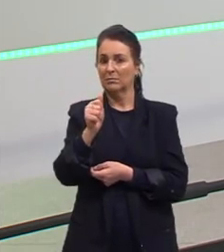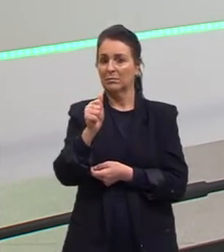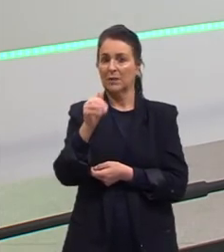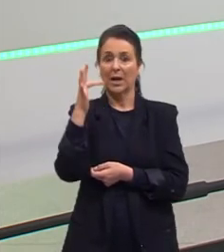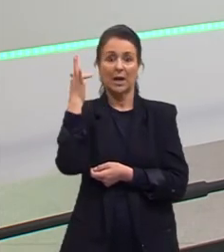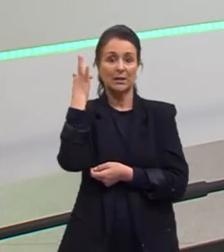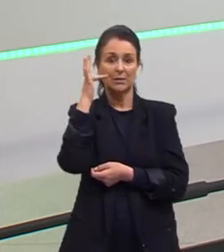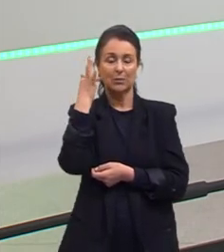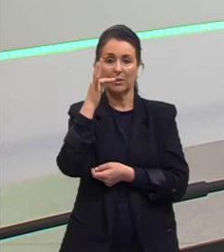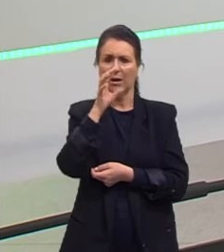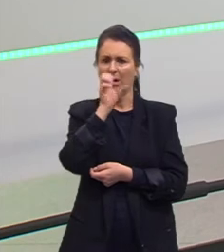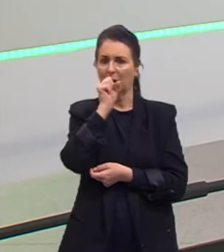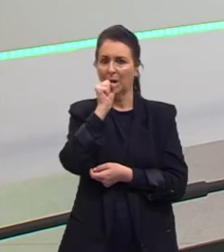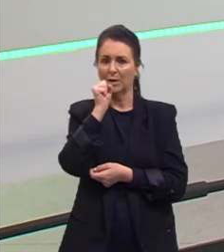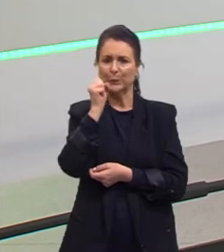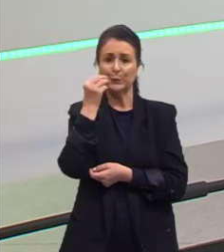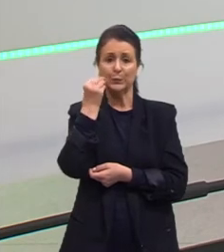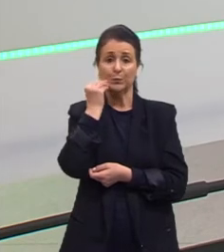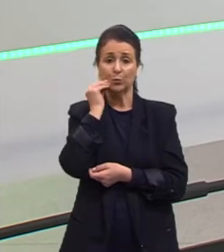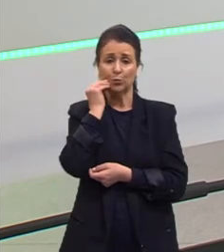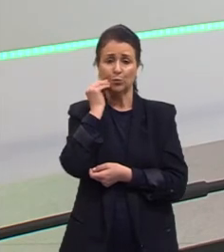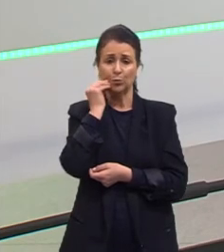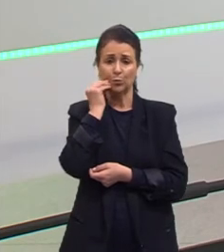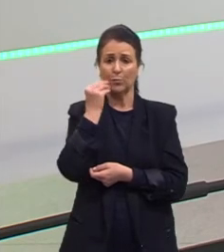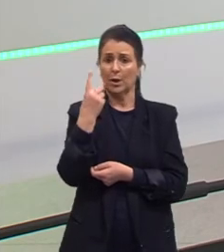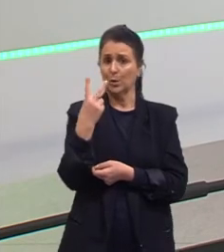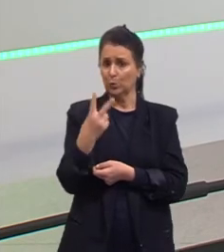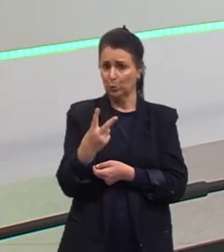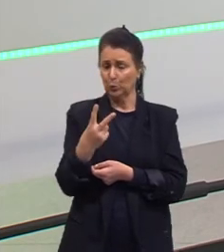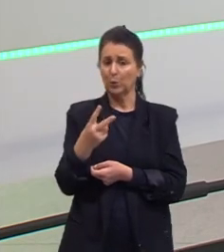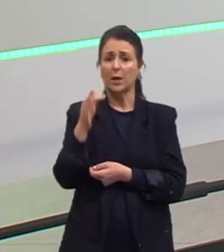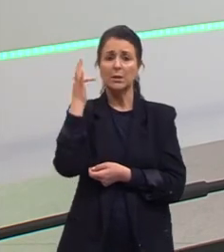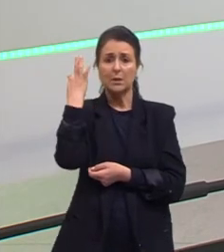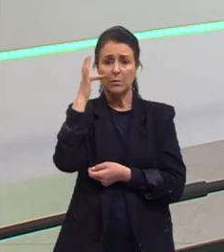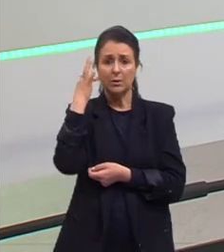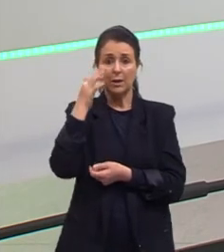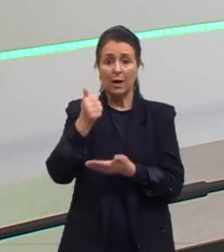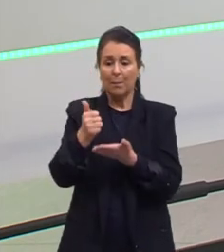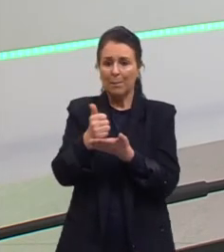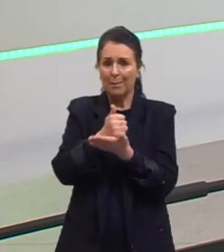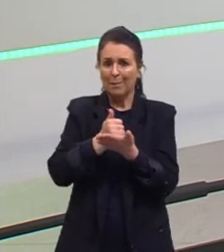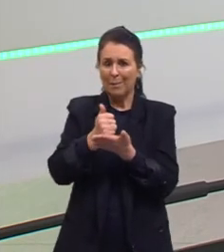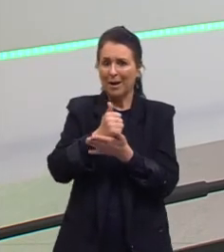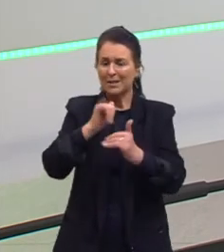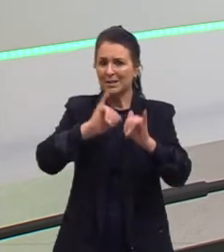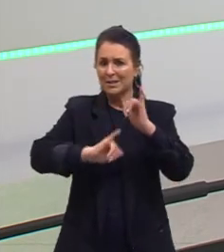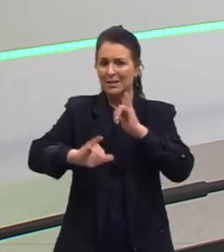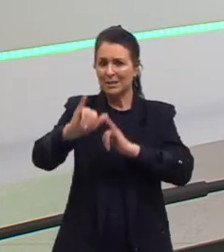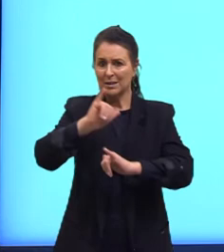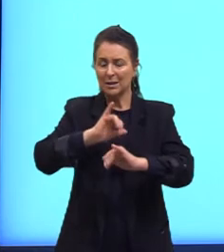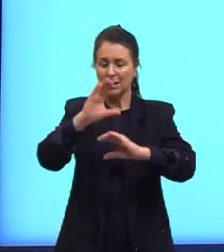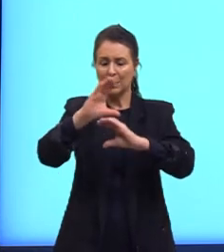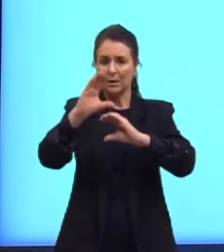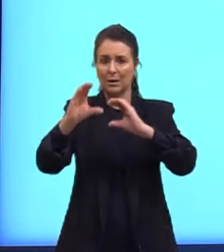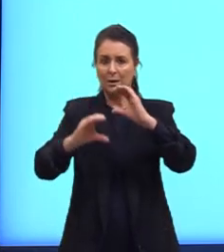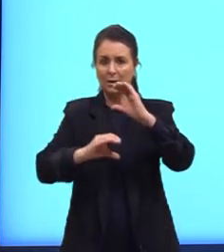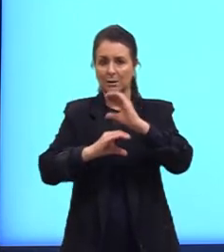Os dois, as duas frutas, eles possuem a mesma base química, que é o composto limoneno,